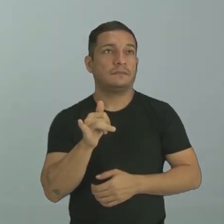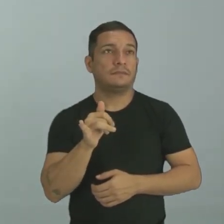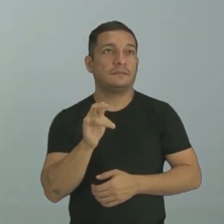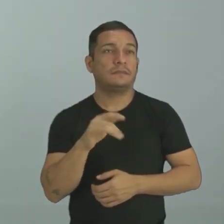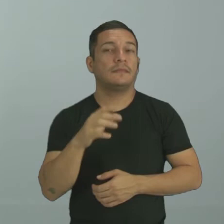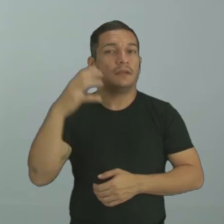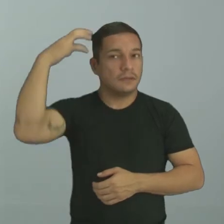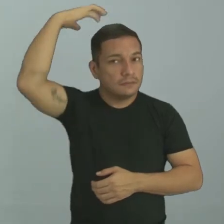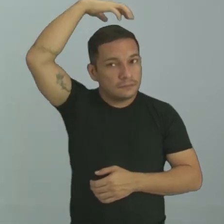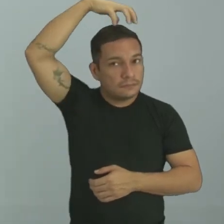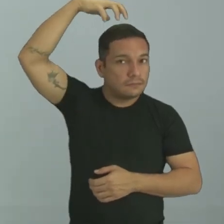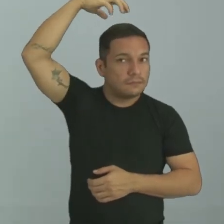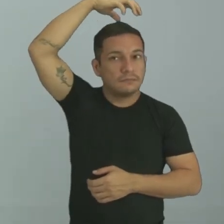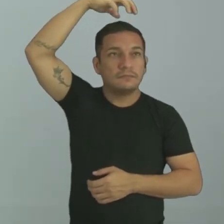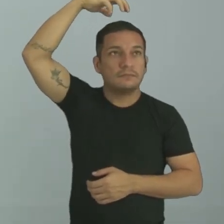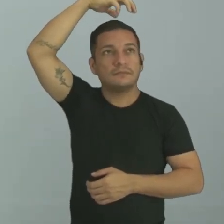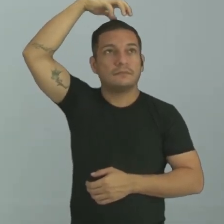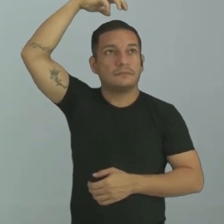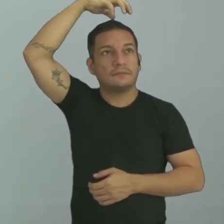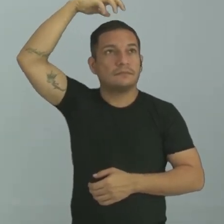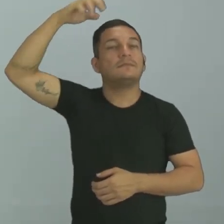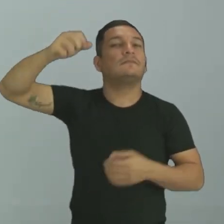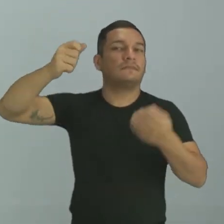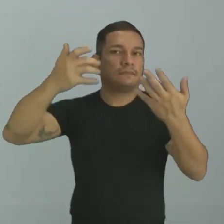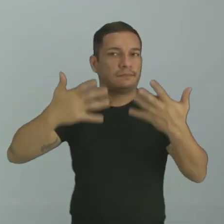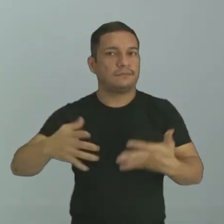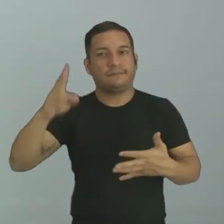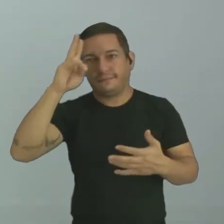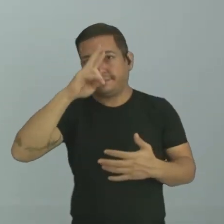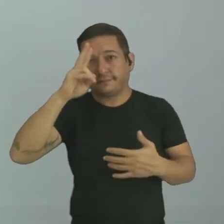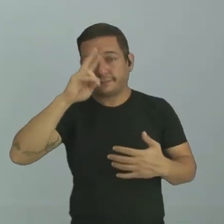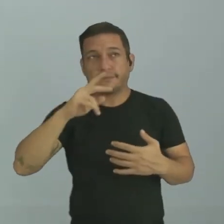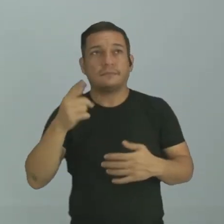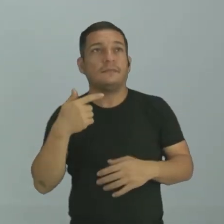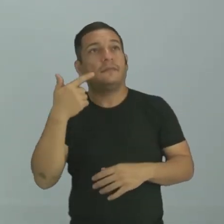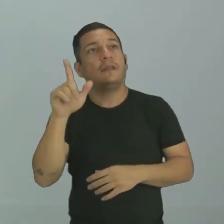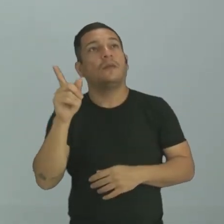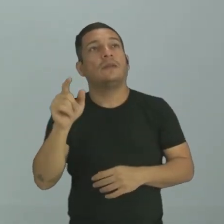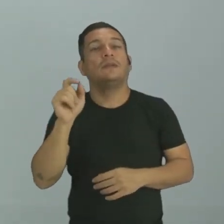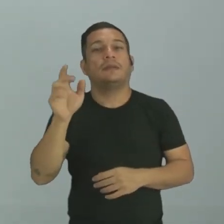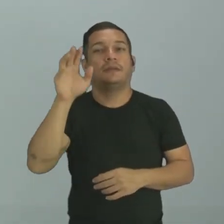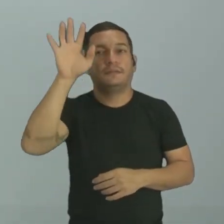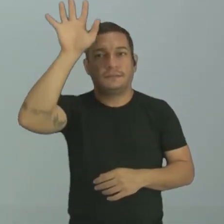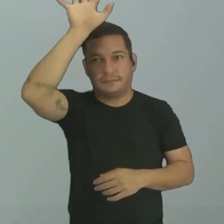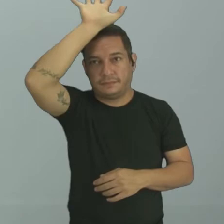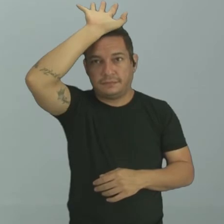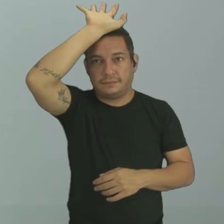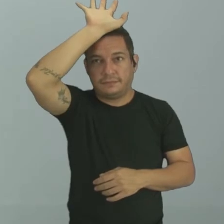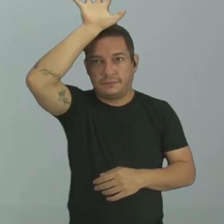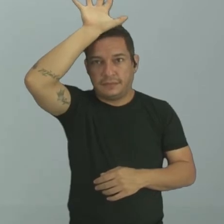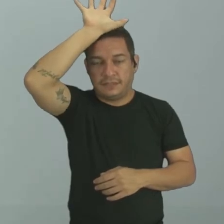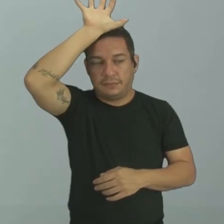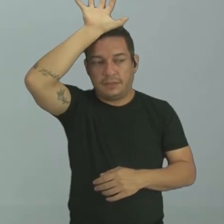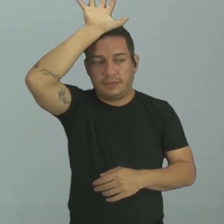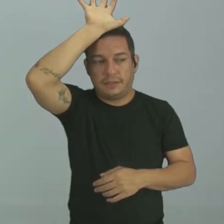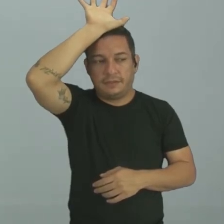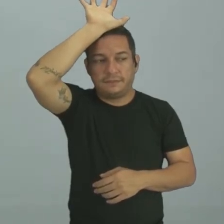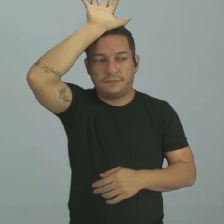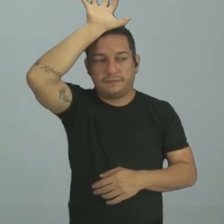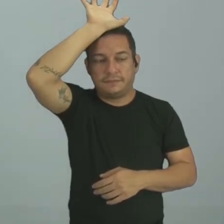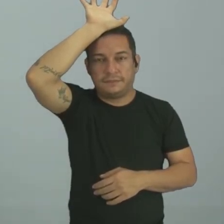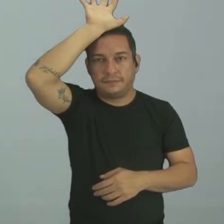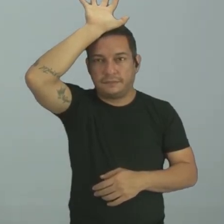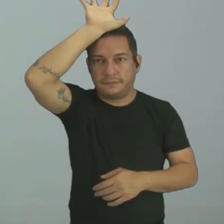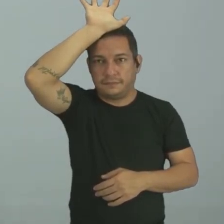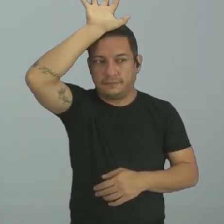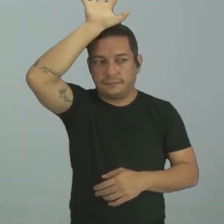do cascão, não foi? Aqui, nós falamos do cascão. Essa daqui, ó, é do cebolinha. Sempre a tirinha